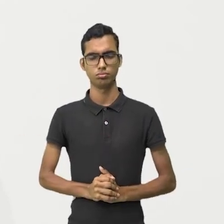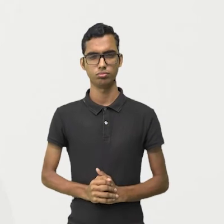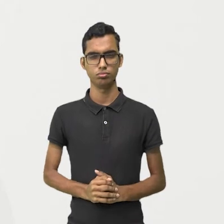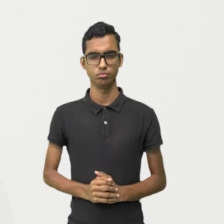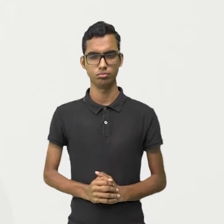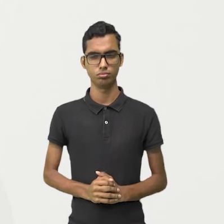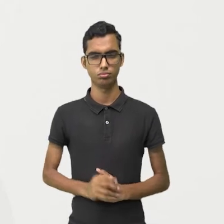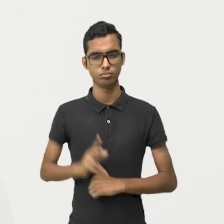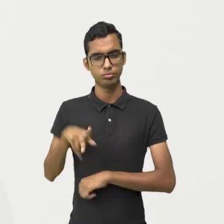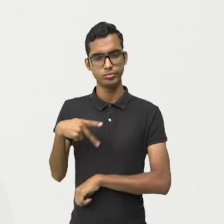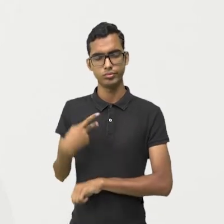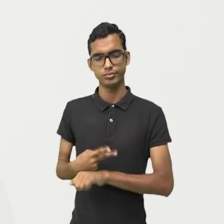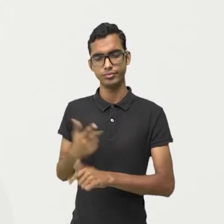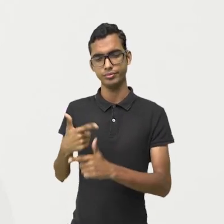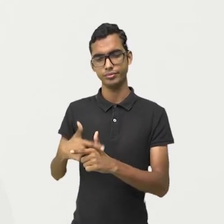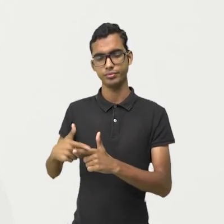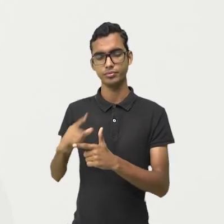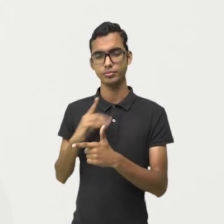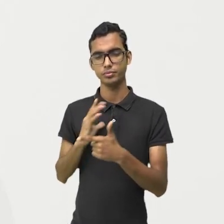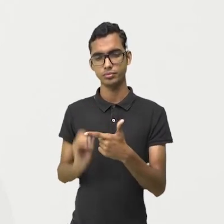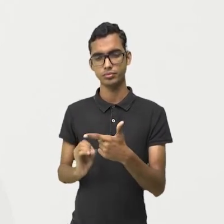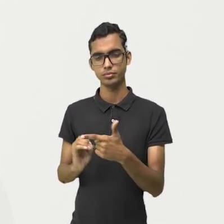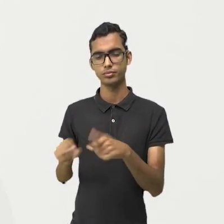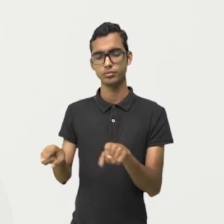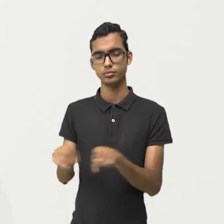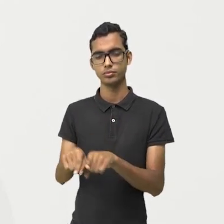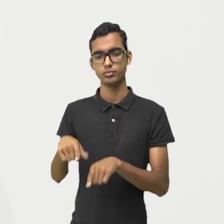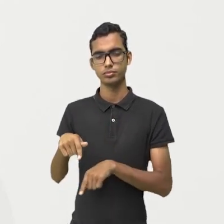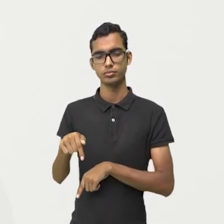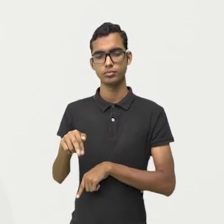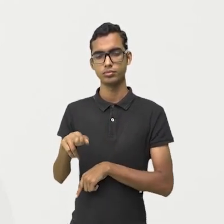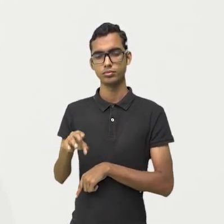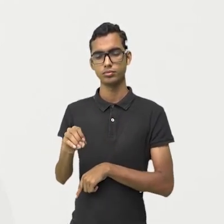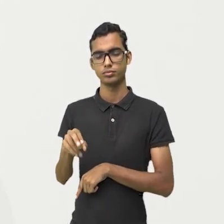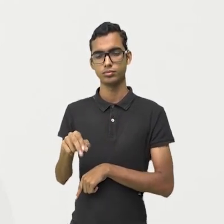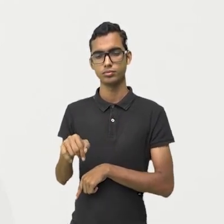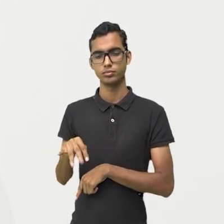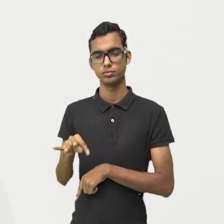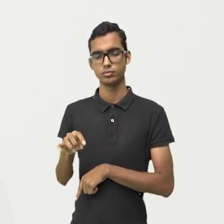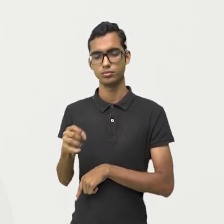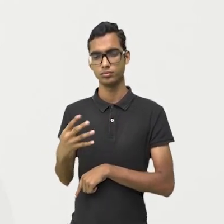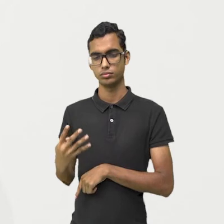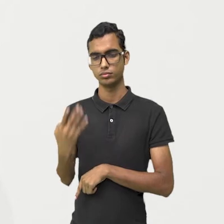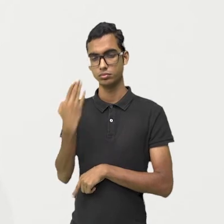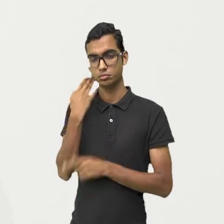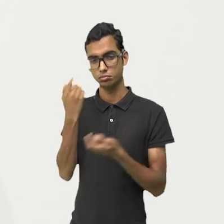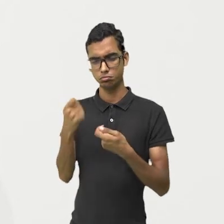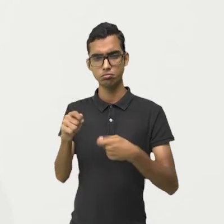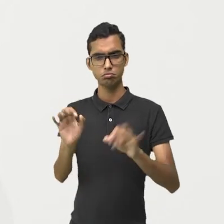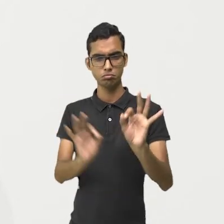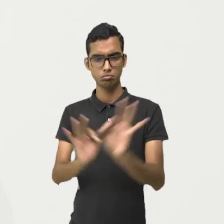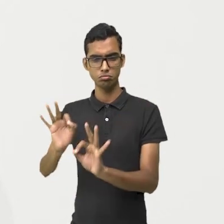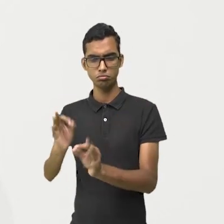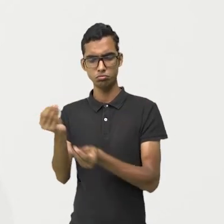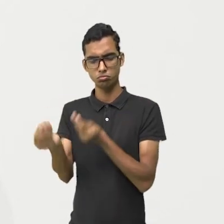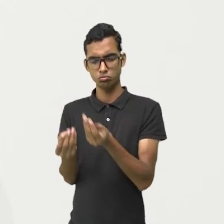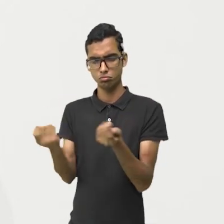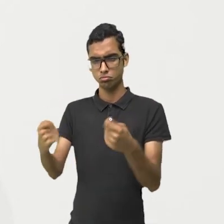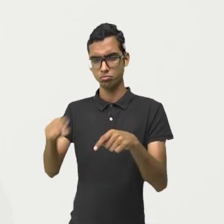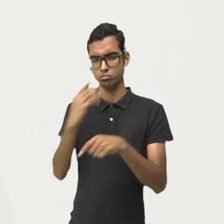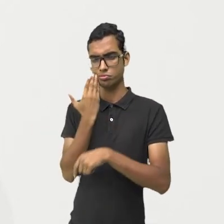O resto da divisão é zero e o quociente é 4. Você pode até montar, olha, como é que eu posso fazer isso?